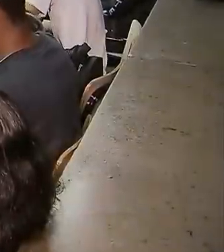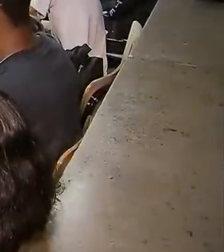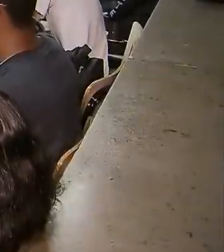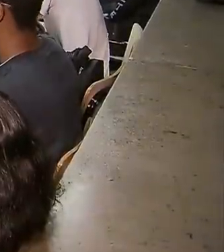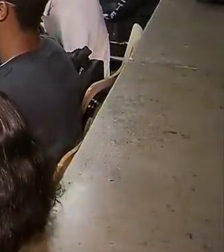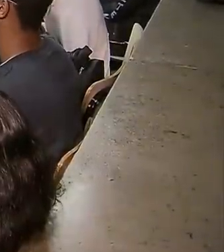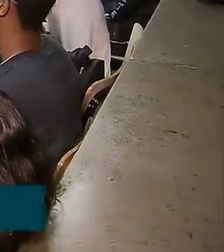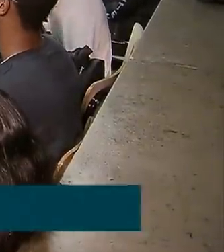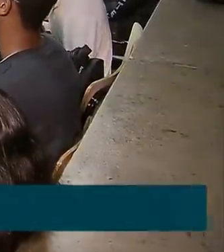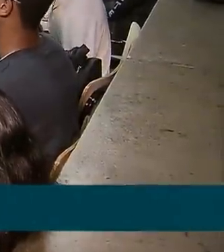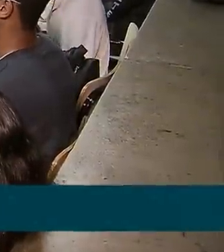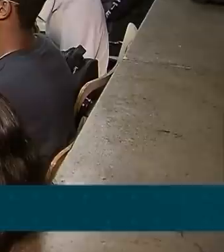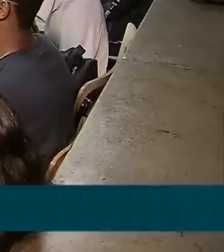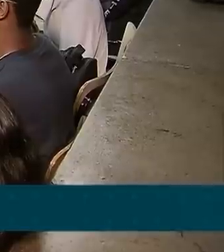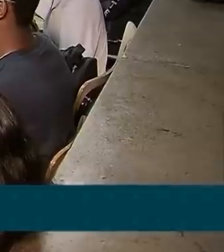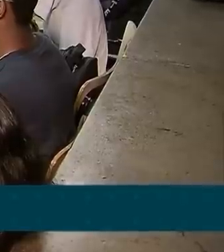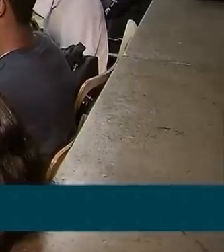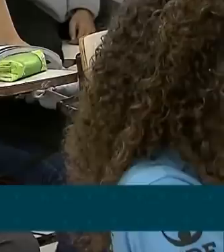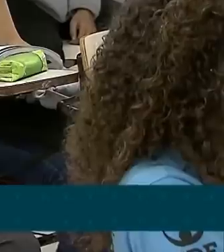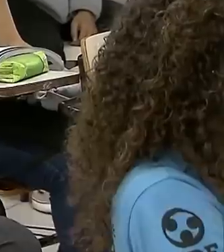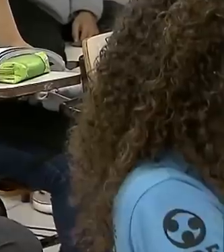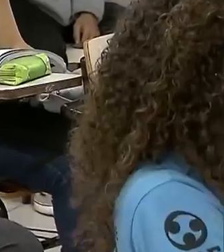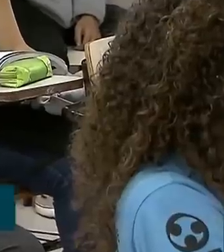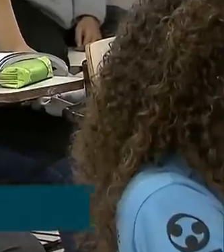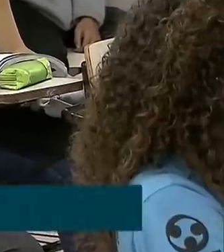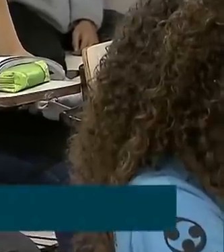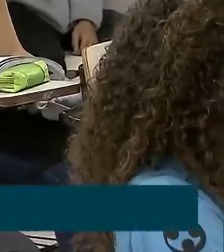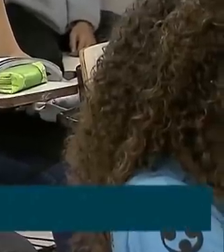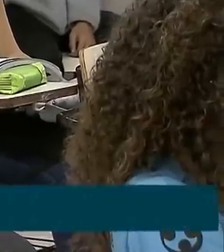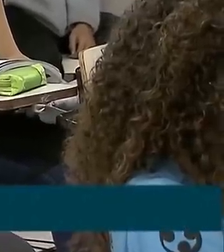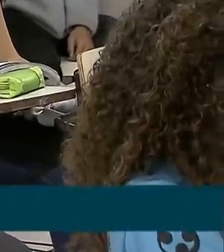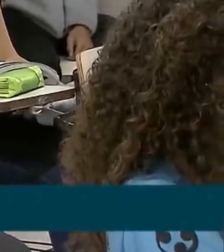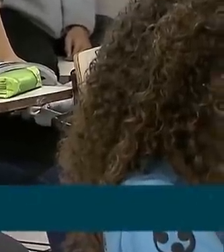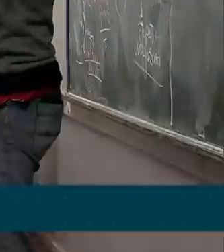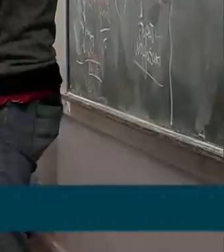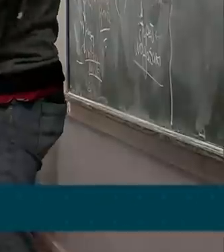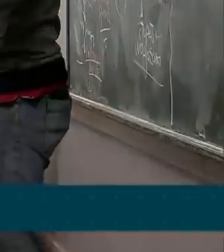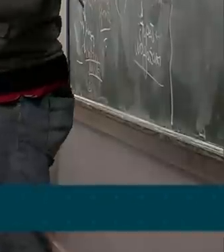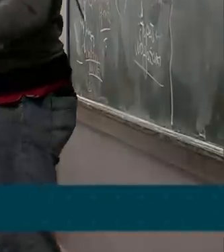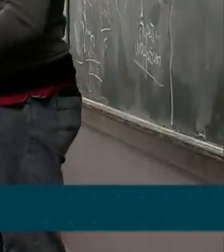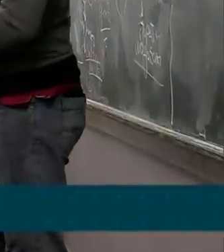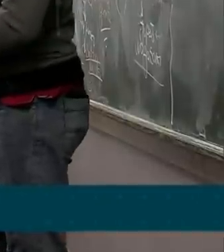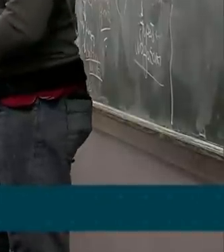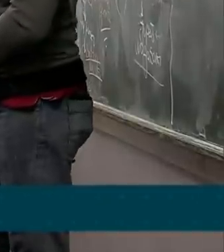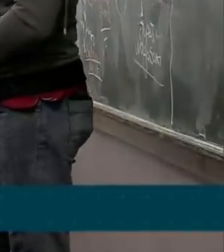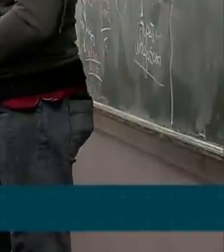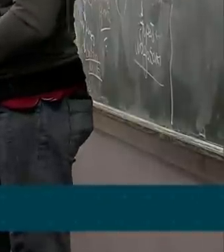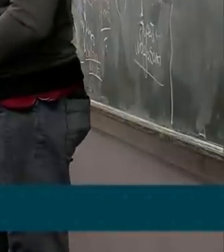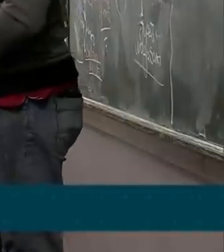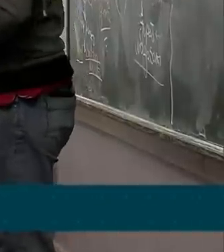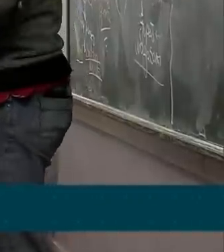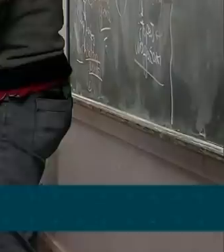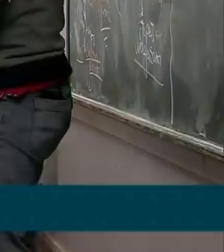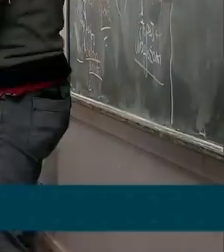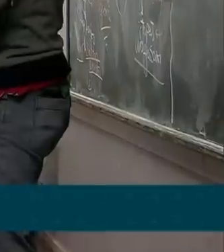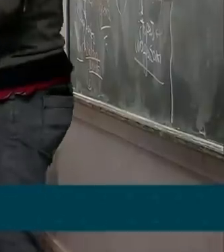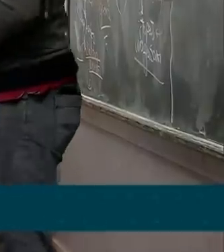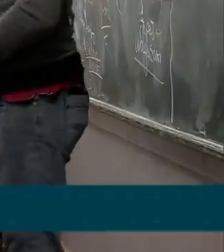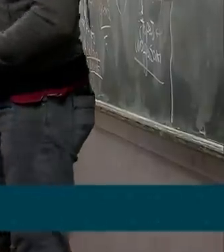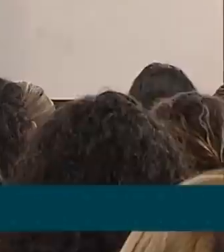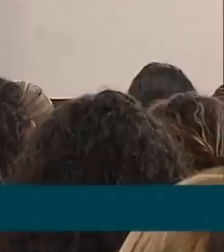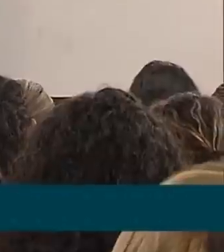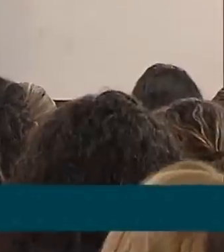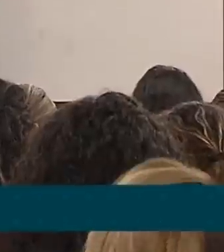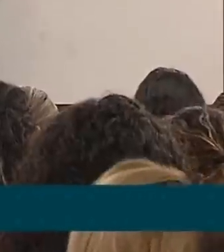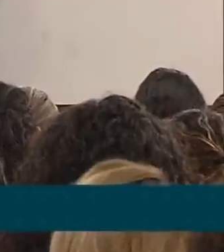O setor conseguiu cumprir, por exemplo, o objetivo vinculado à formação de professores da educação superior.